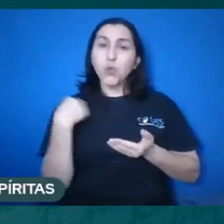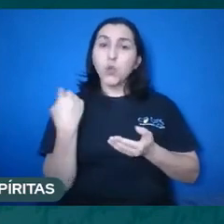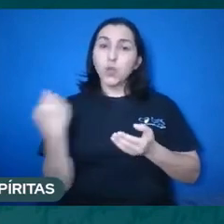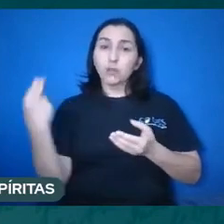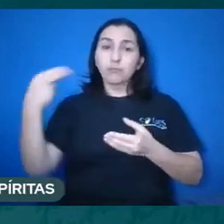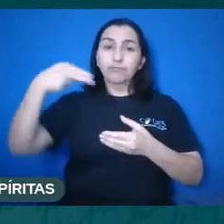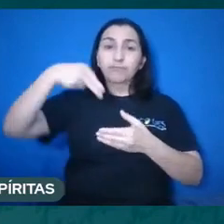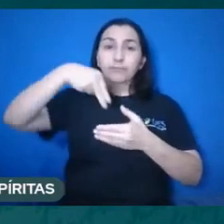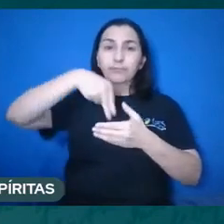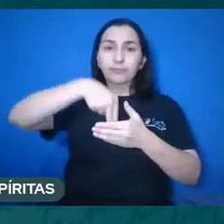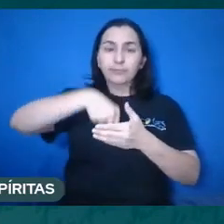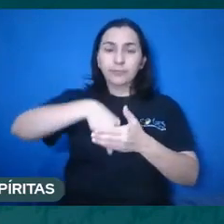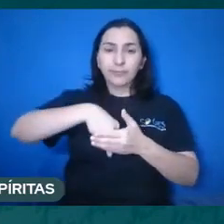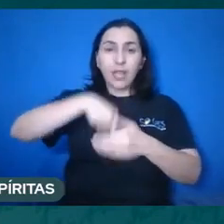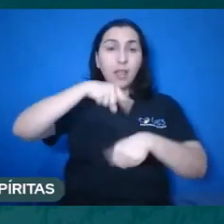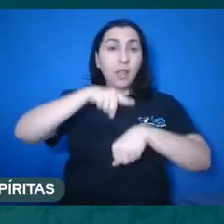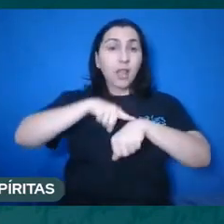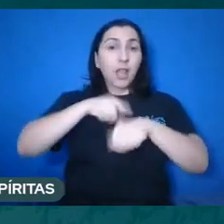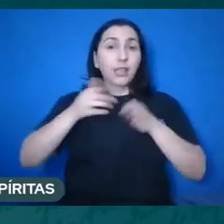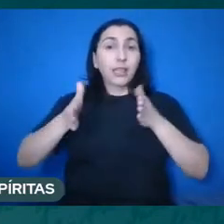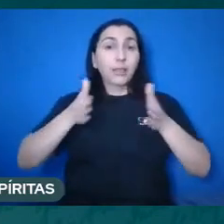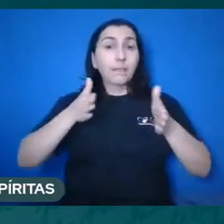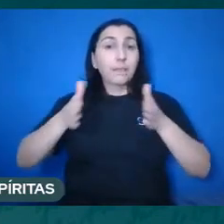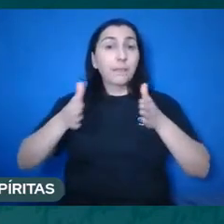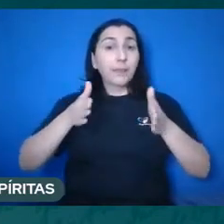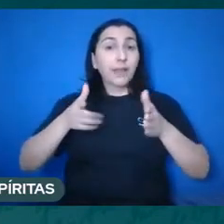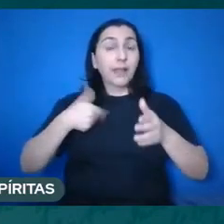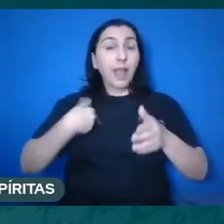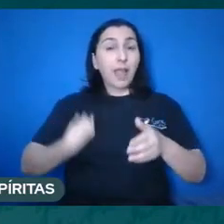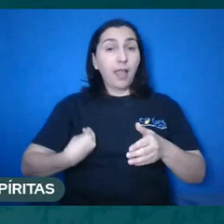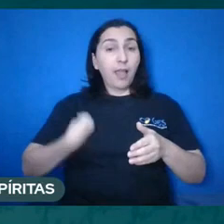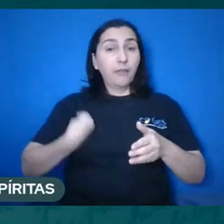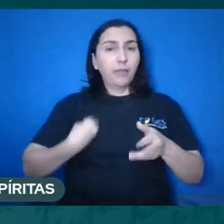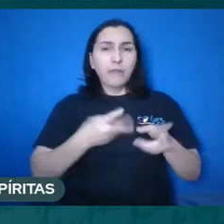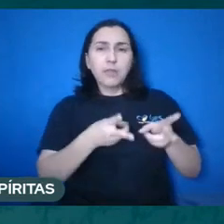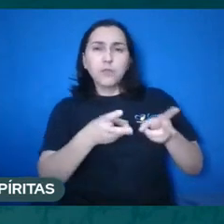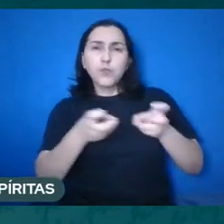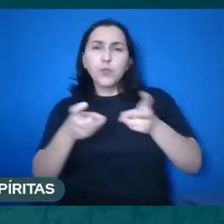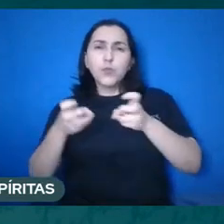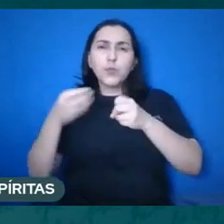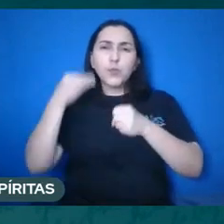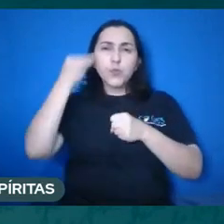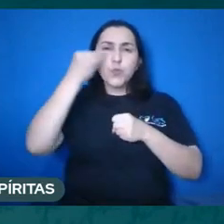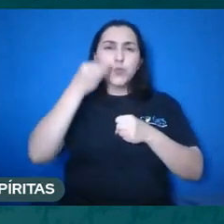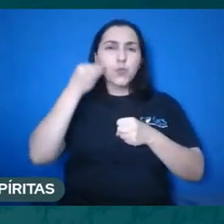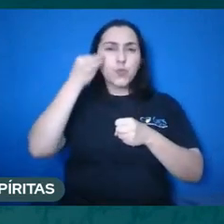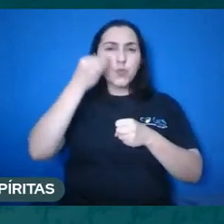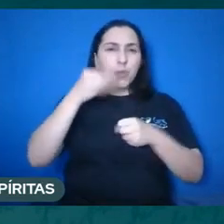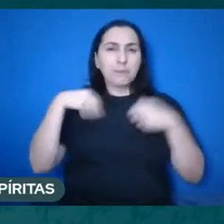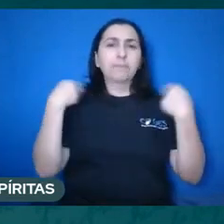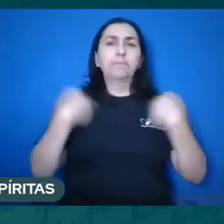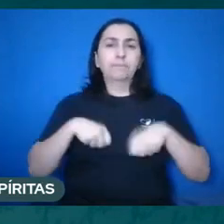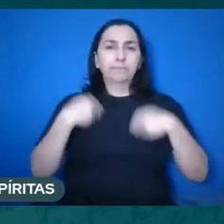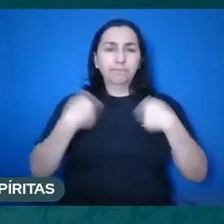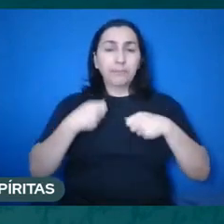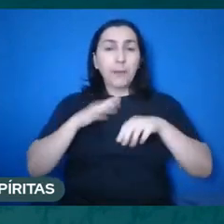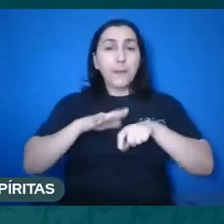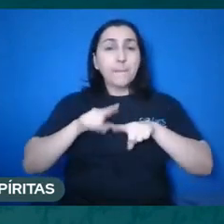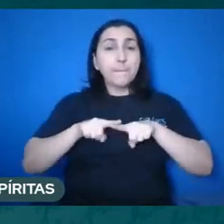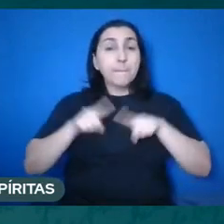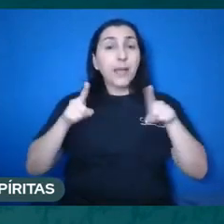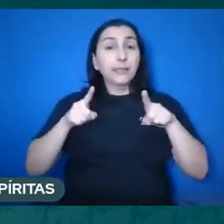né? Encarnados, nós temos as vivências aqui da Terra que são necessárias, mas elas têm um fim.